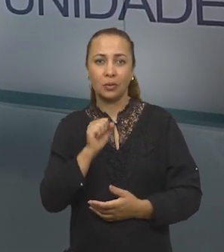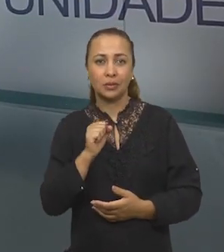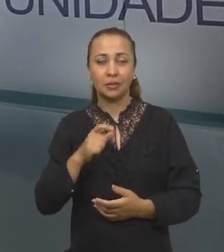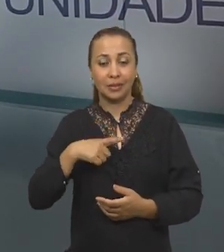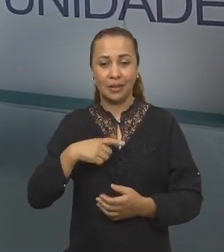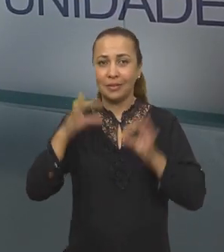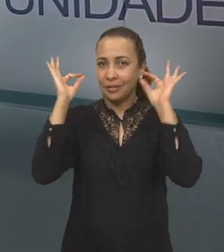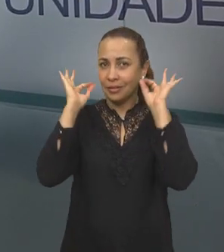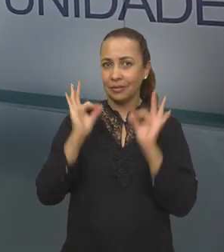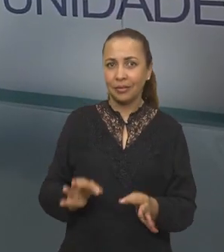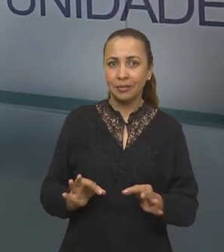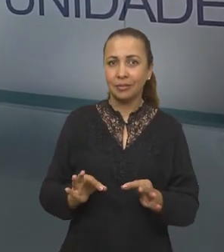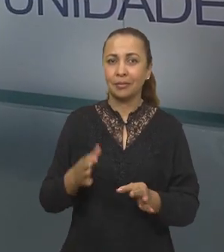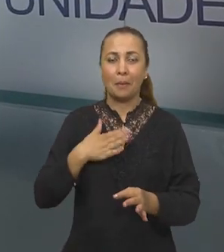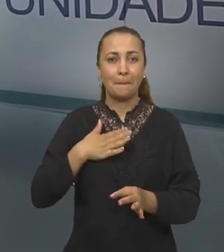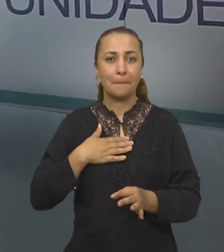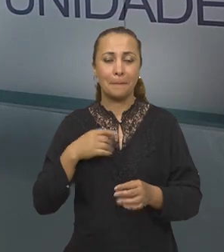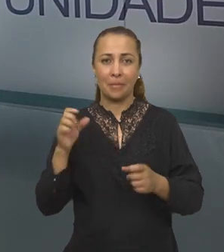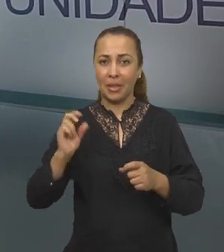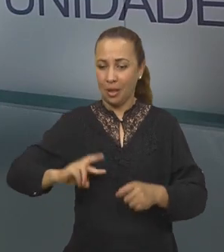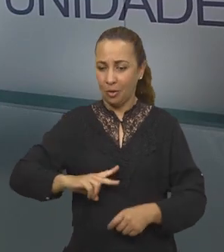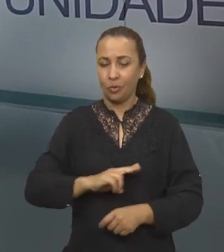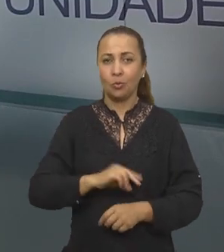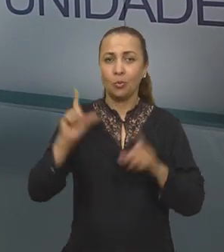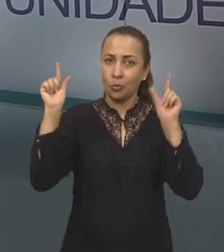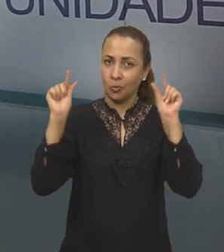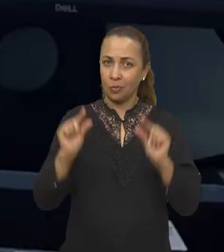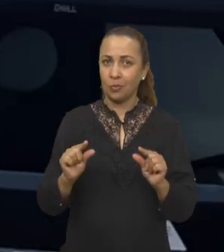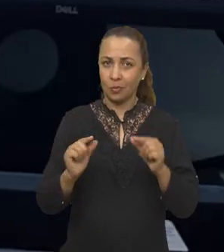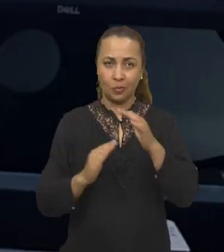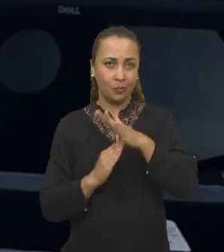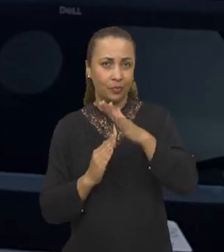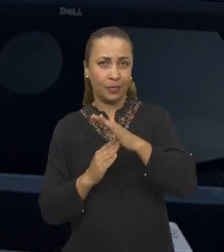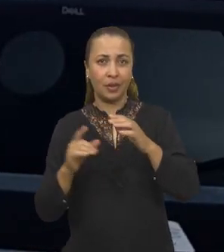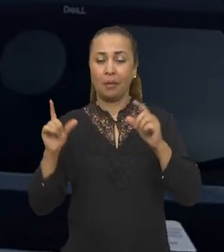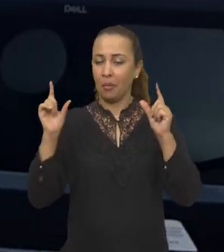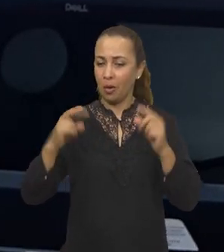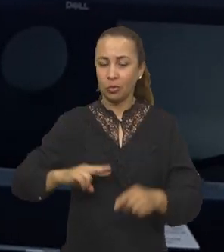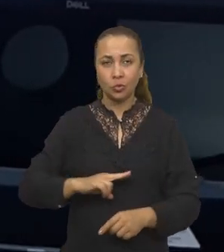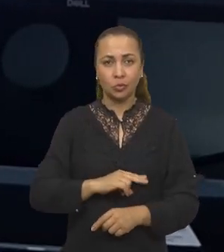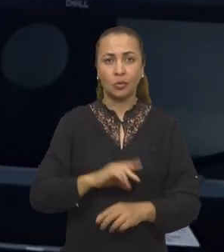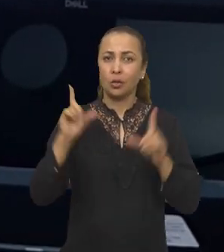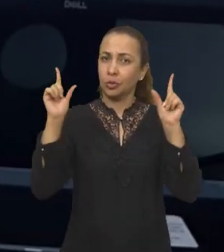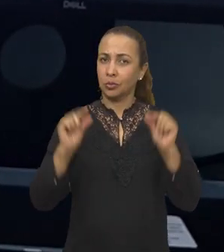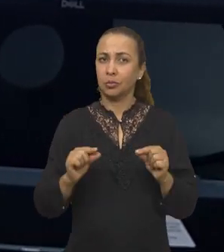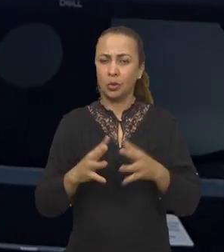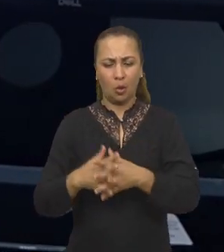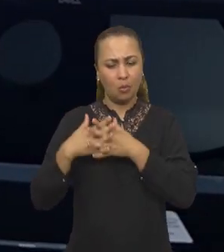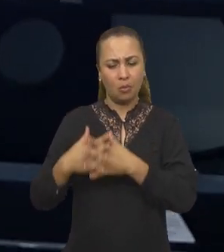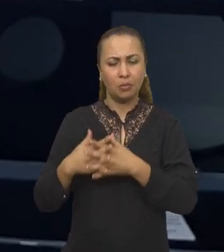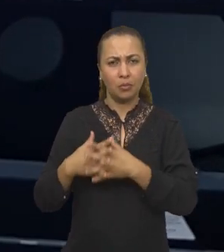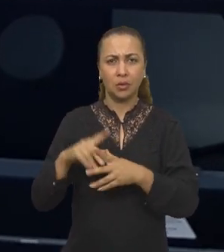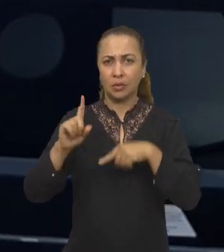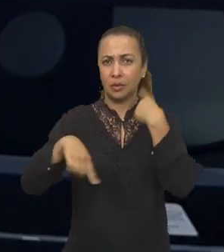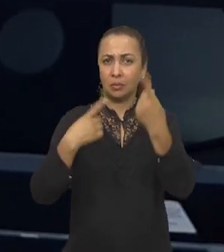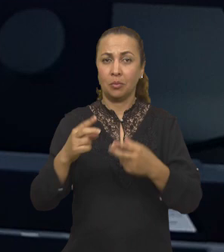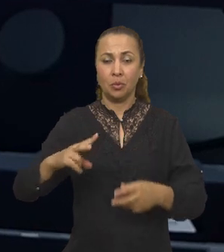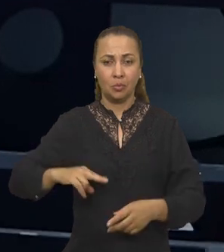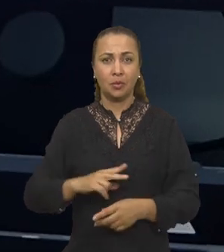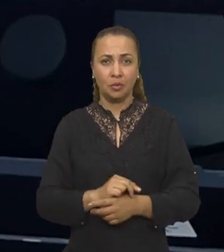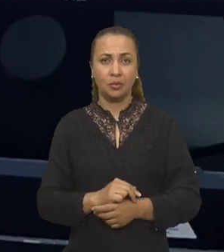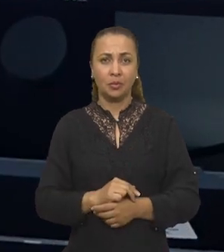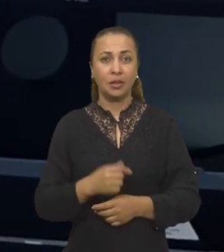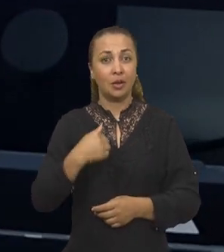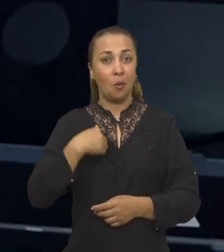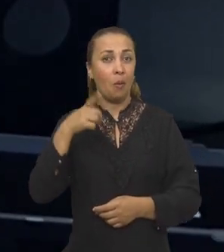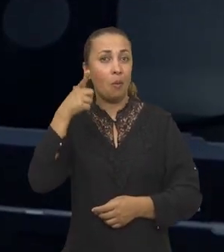precisão à minha cirurgia, eu diminuo o tempo cirúrgico, eu diminuo o risco de complicações pós-operatória, e eu